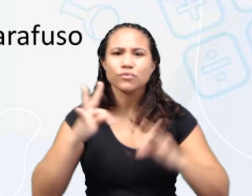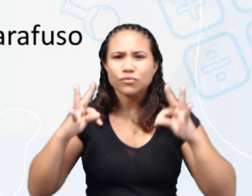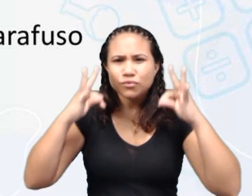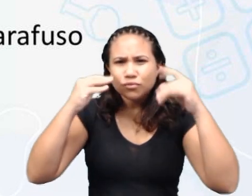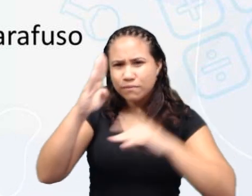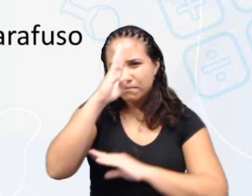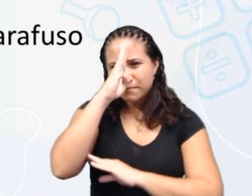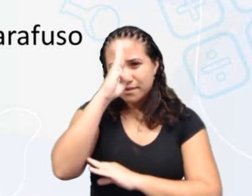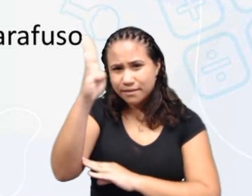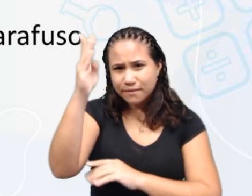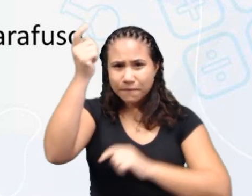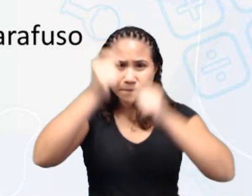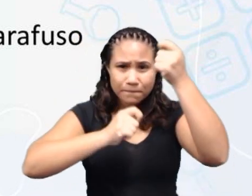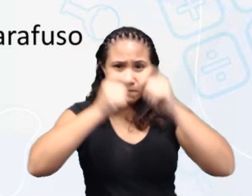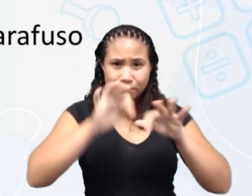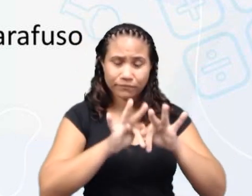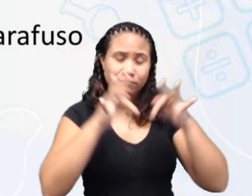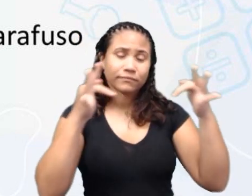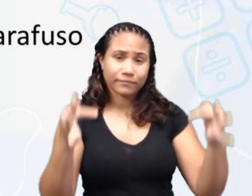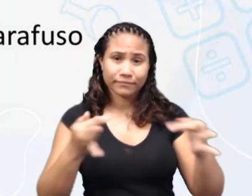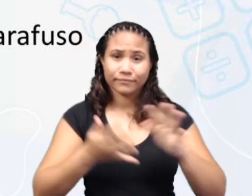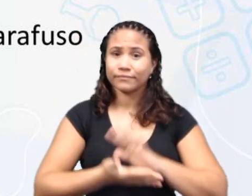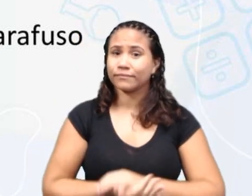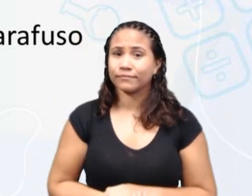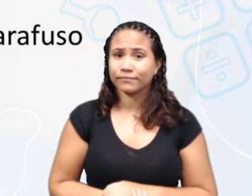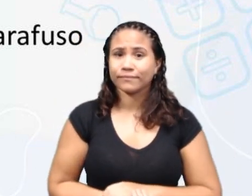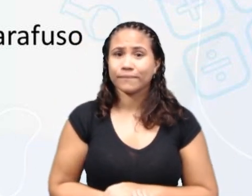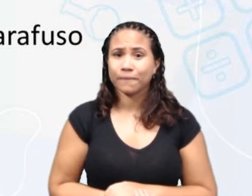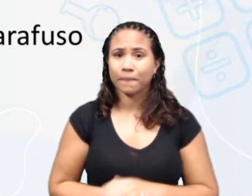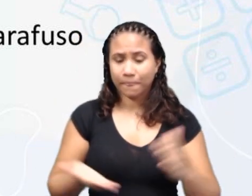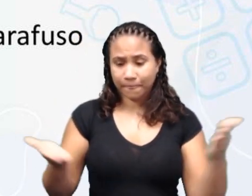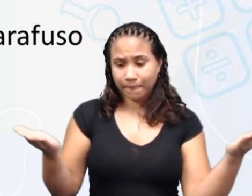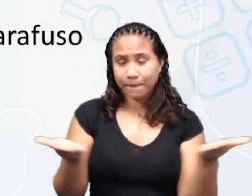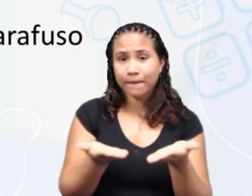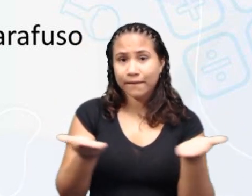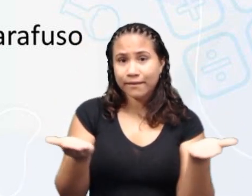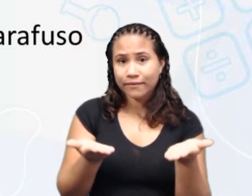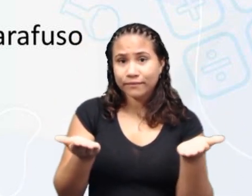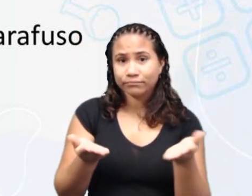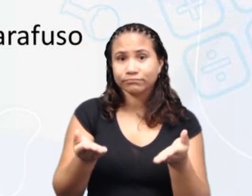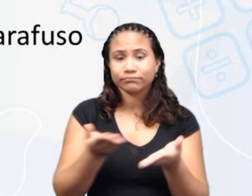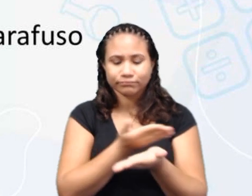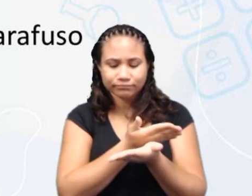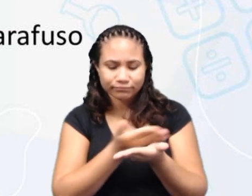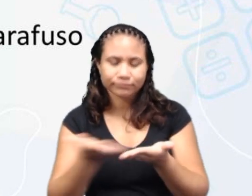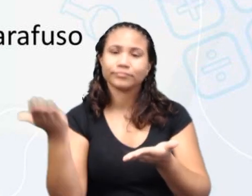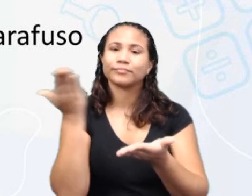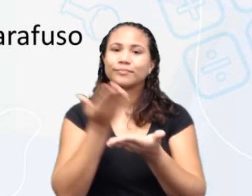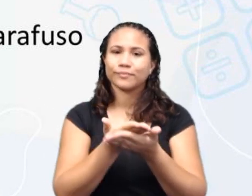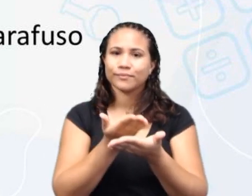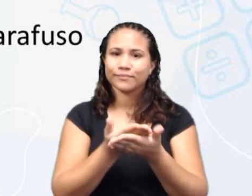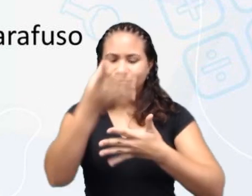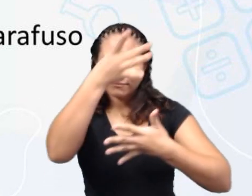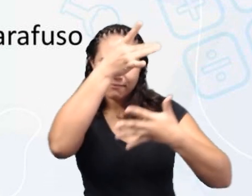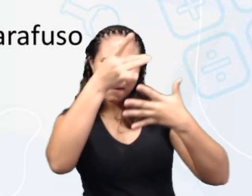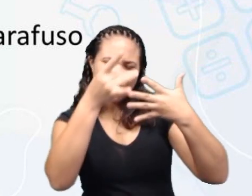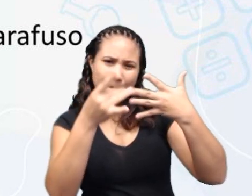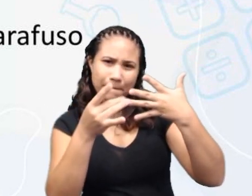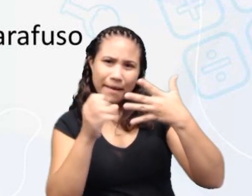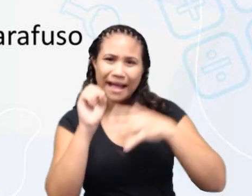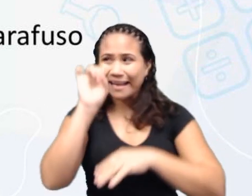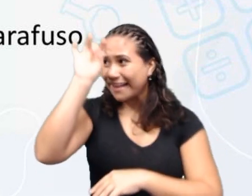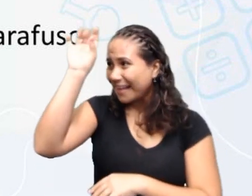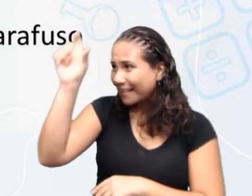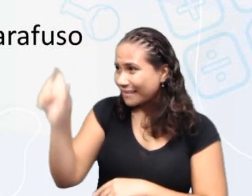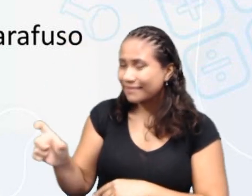princípios das Máquinas Simples? Agora nós vamos estudar com mais detalhe cada um desses